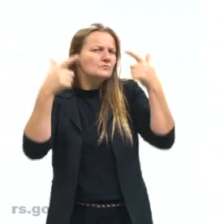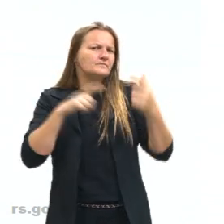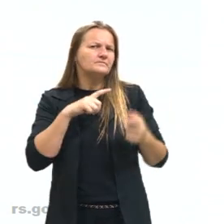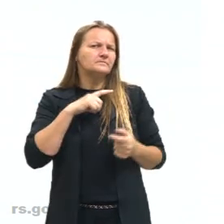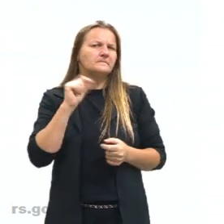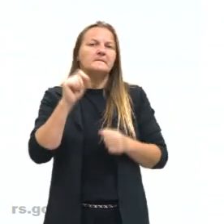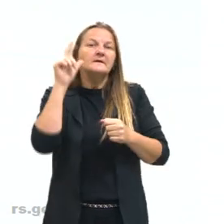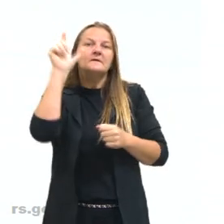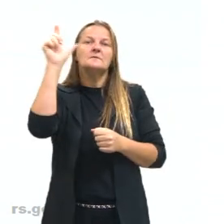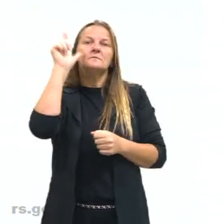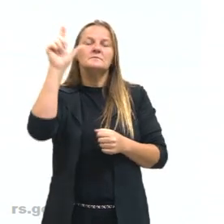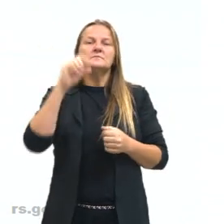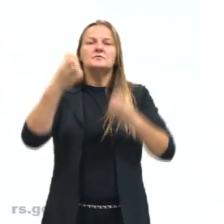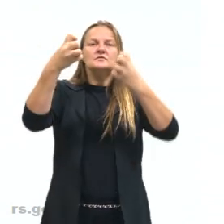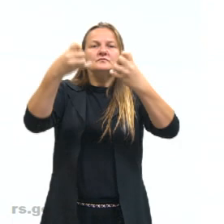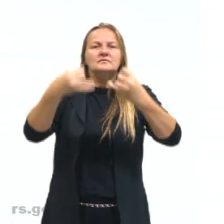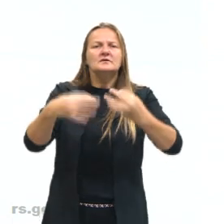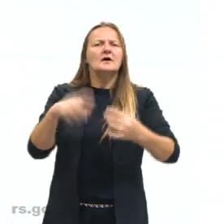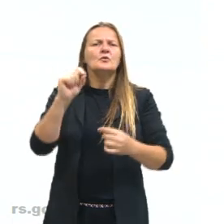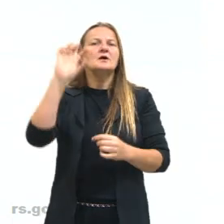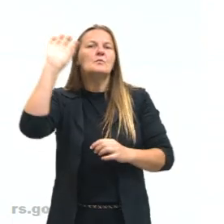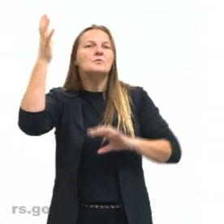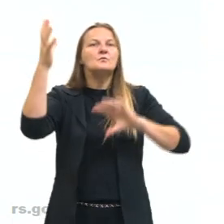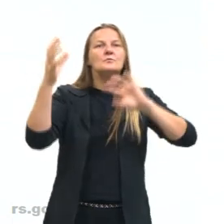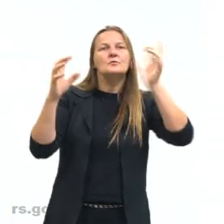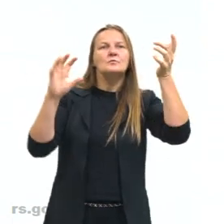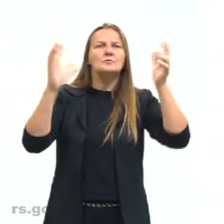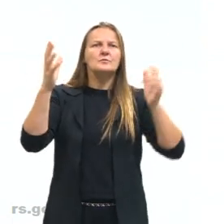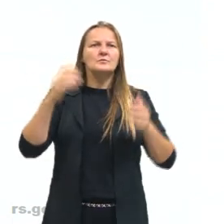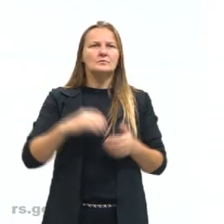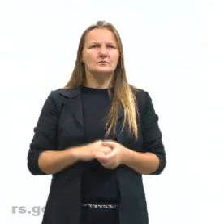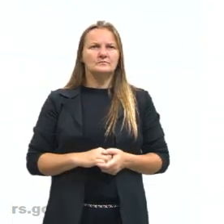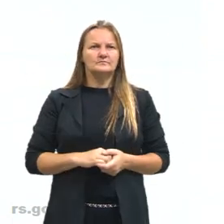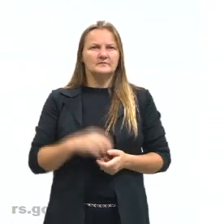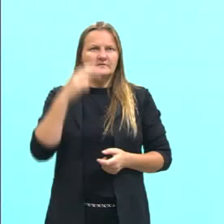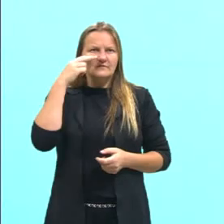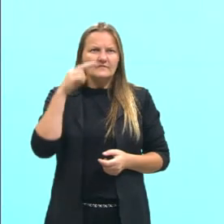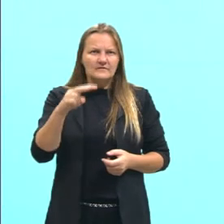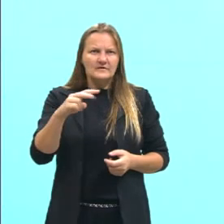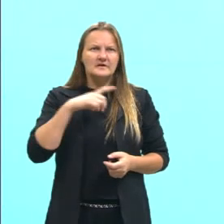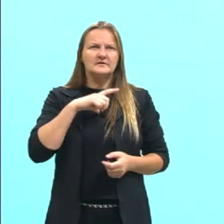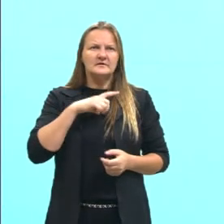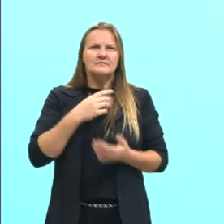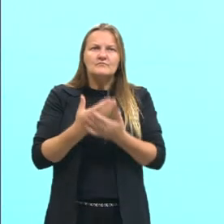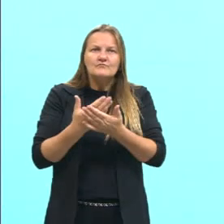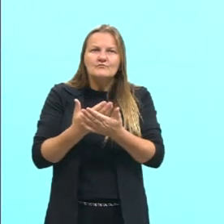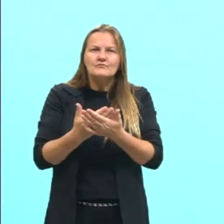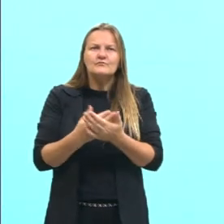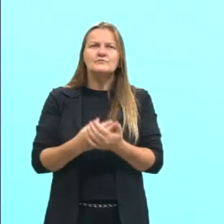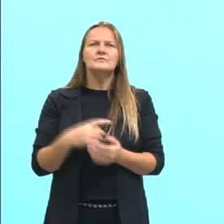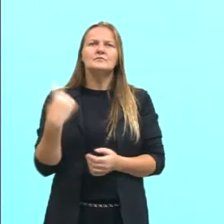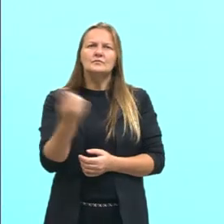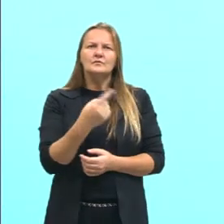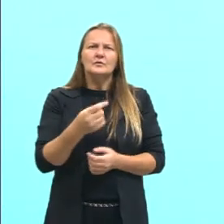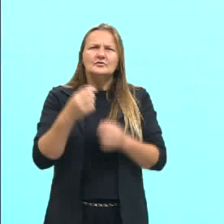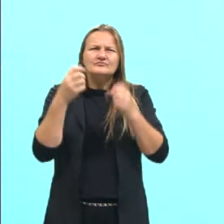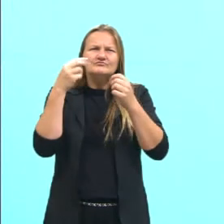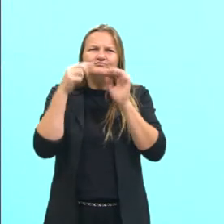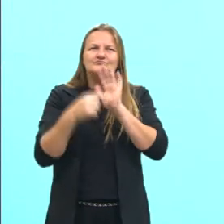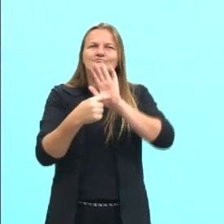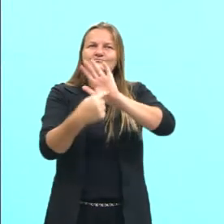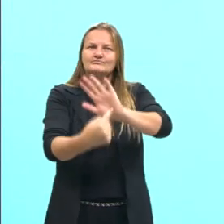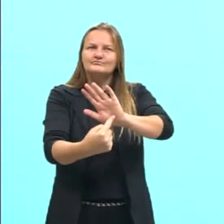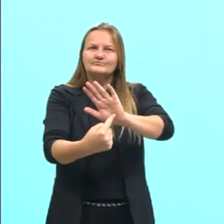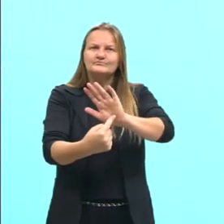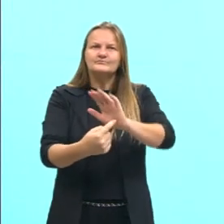a gente conseguiria explicar os fenômenos relacionados? Vamos ver que isso, durante a nossa aulinha, a gente vai conseguir mostrar. Olha